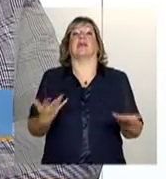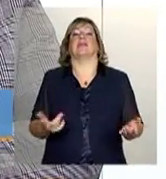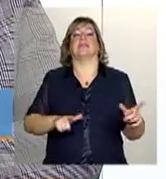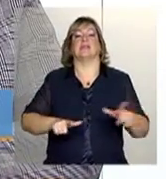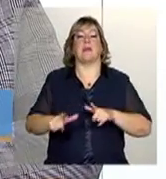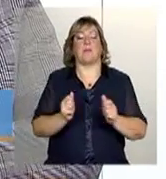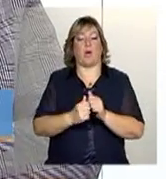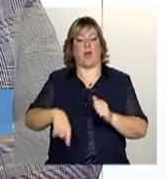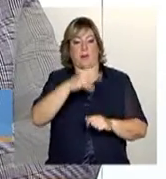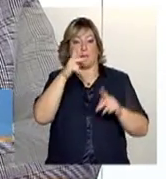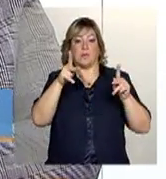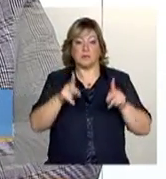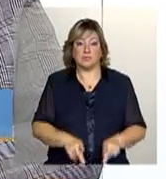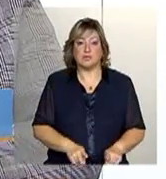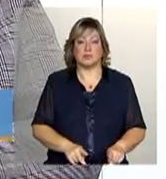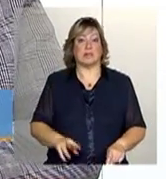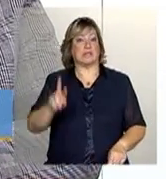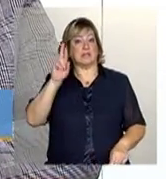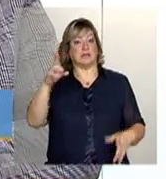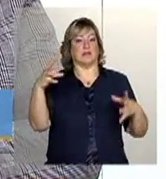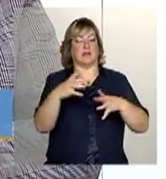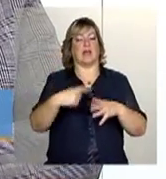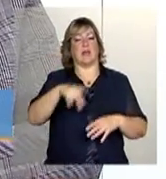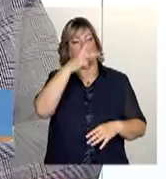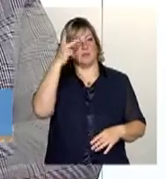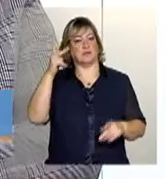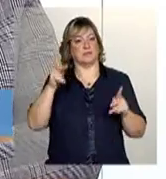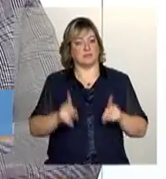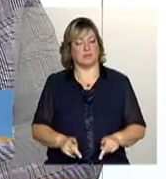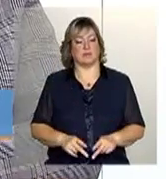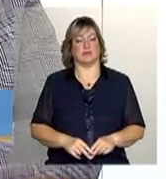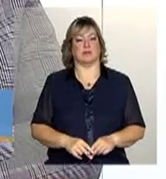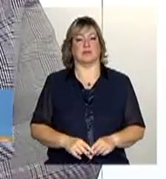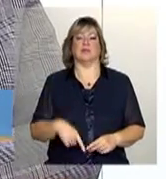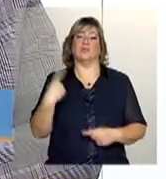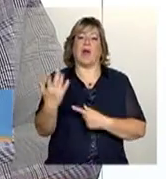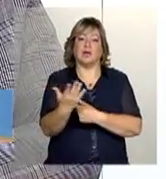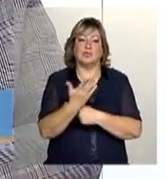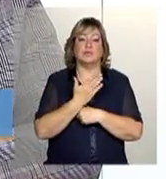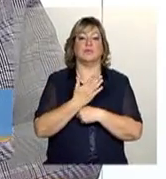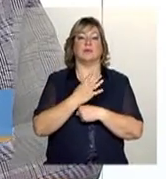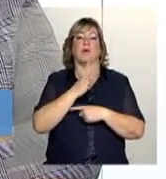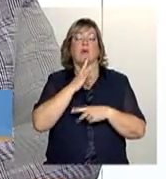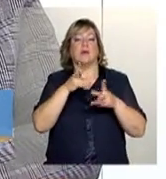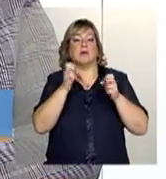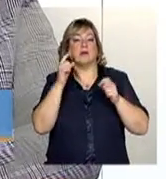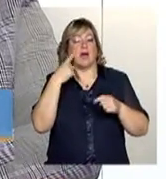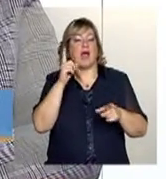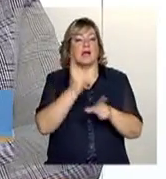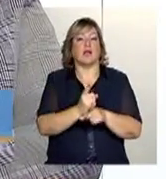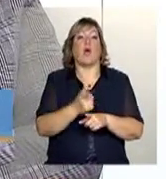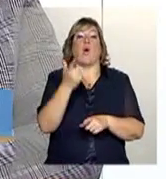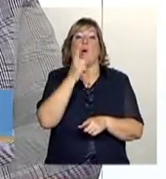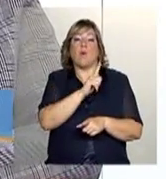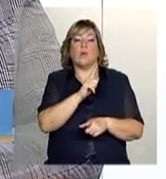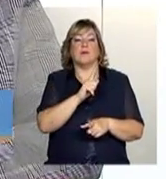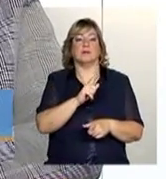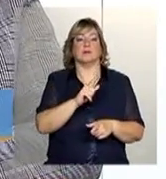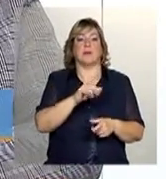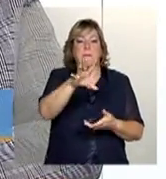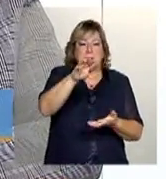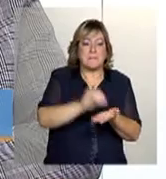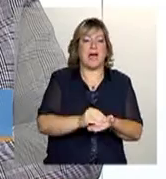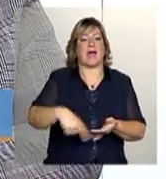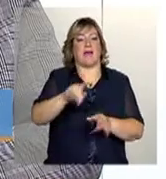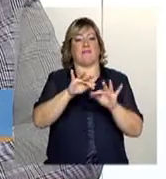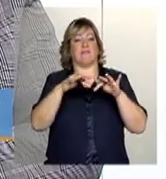com essa população, com representantes dessas populações, que nos ajudem exatamente a identificar e conseguir aproximar elas da